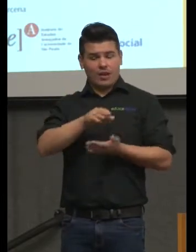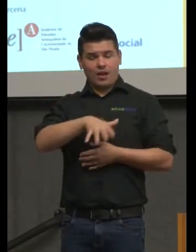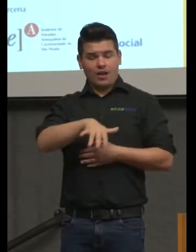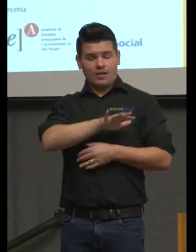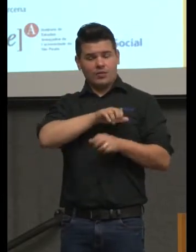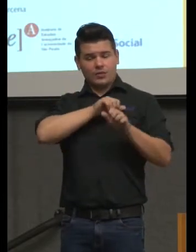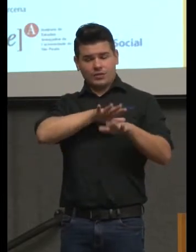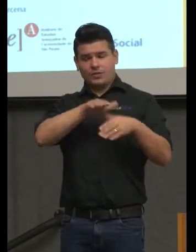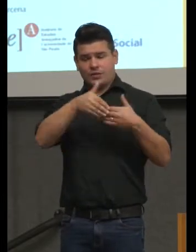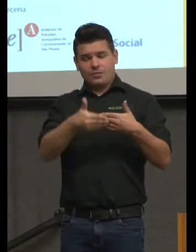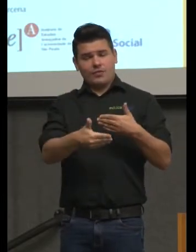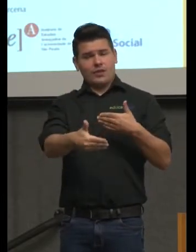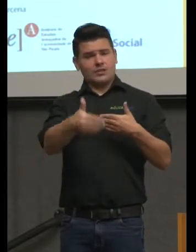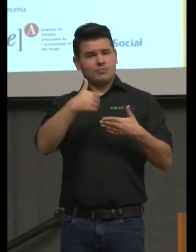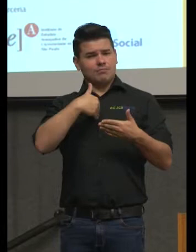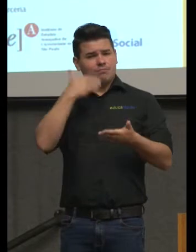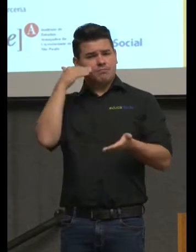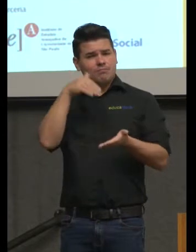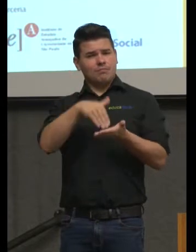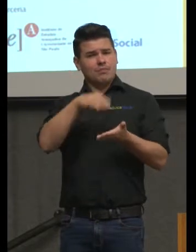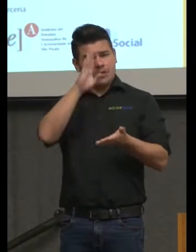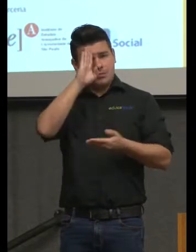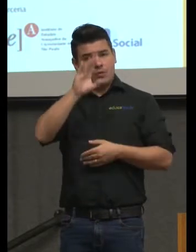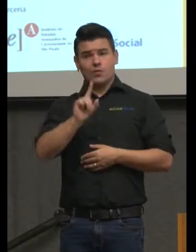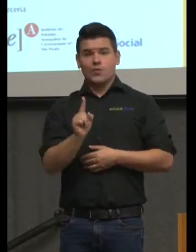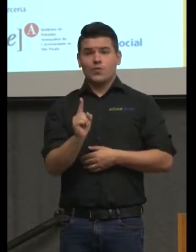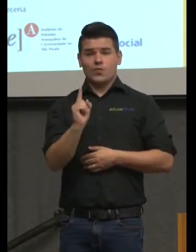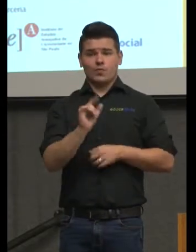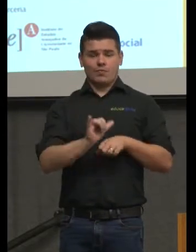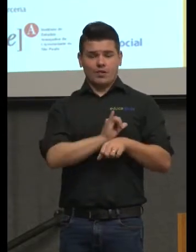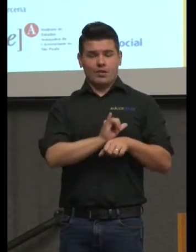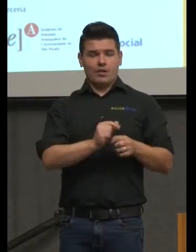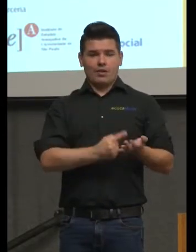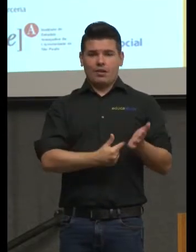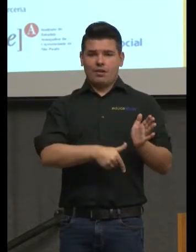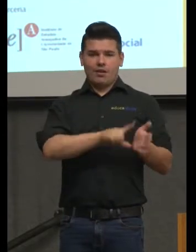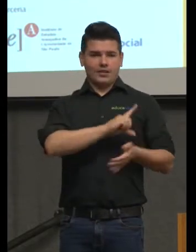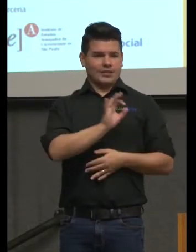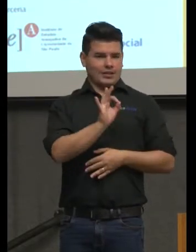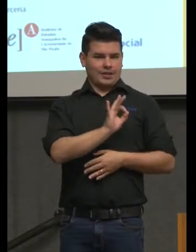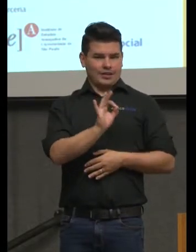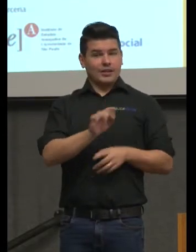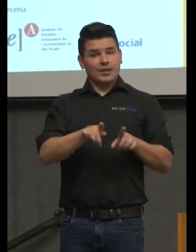está centrado nessas coisas que nós, um, não planejamos, segundo, não avaliamos.